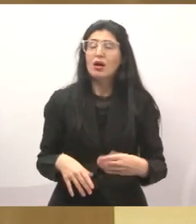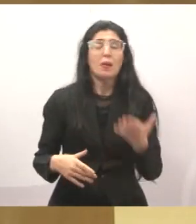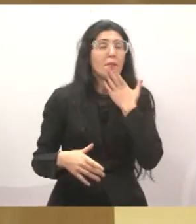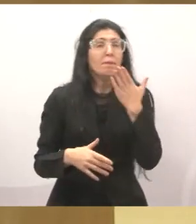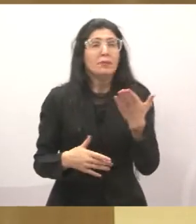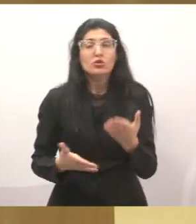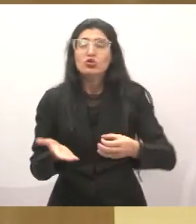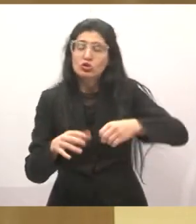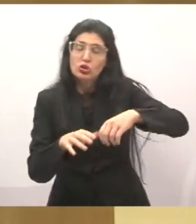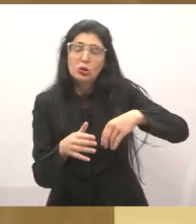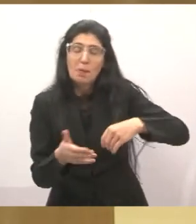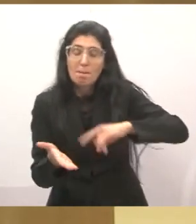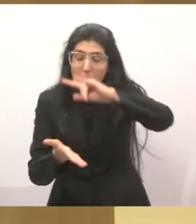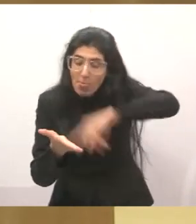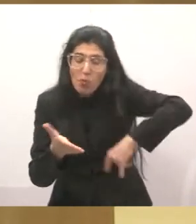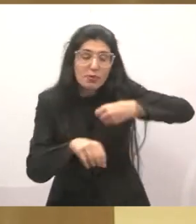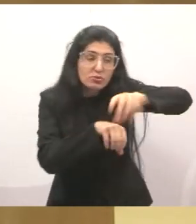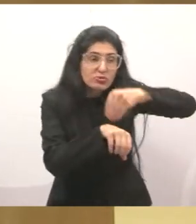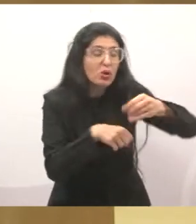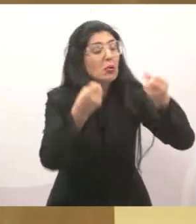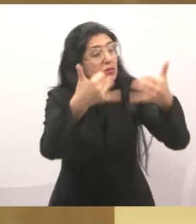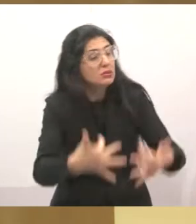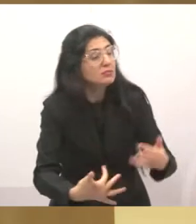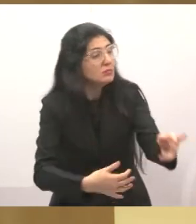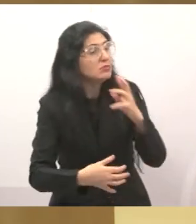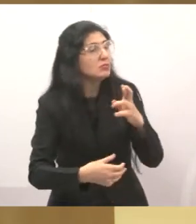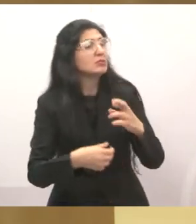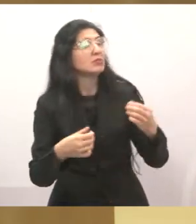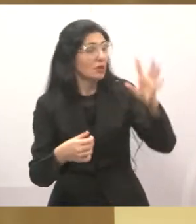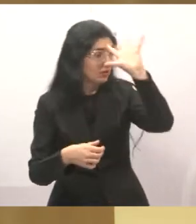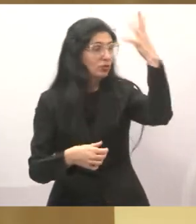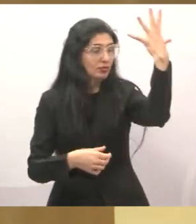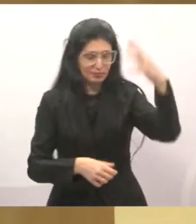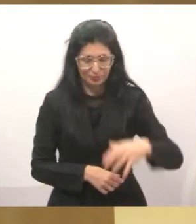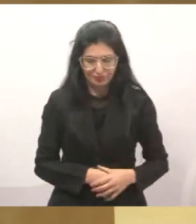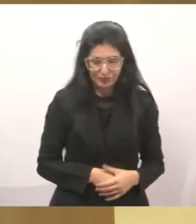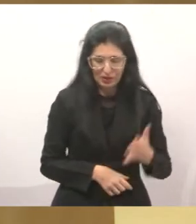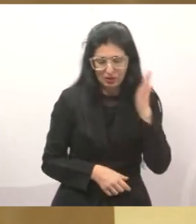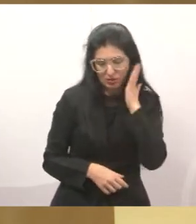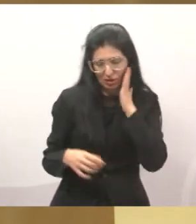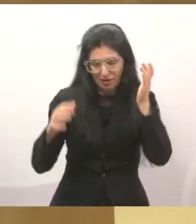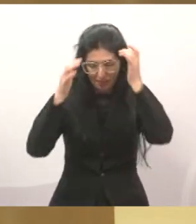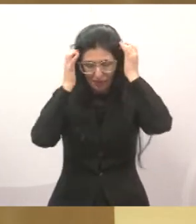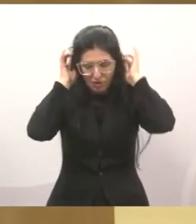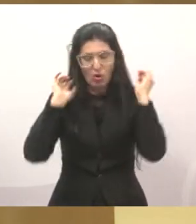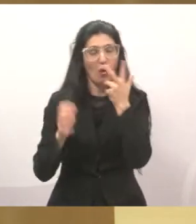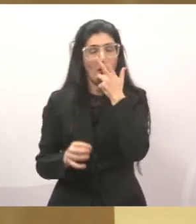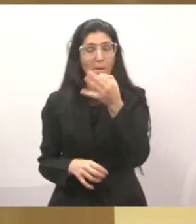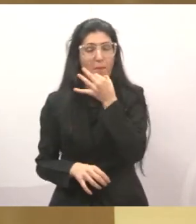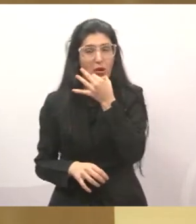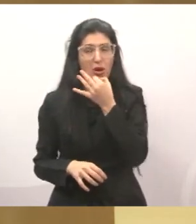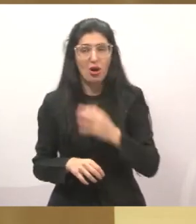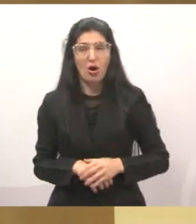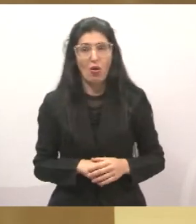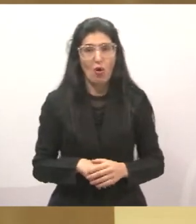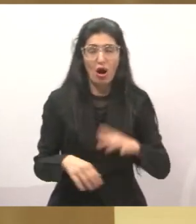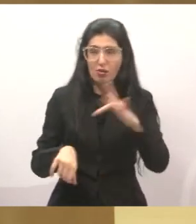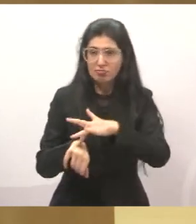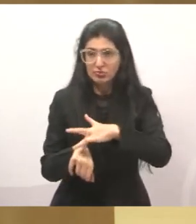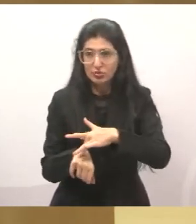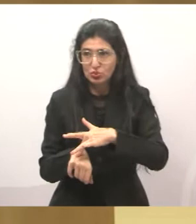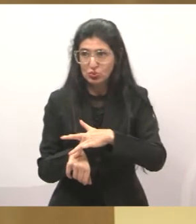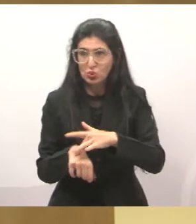informação com relação à incubadora de empresas, que eu achei um absurdo. Para mim, sinceramente, um